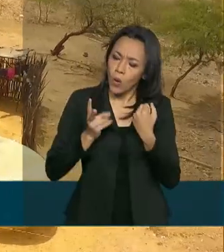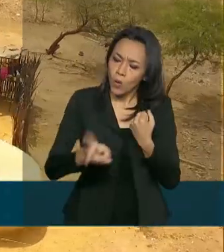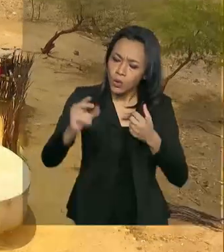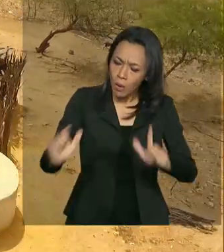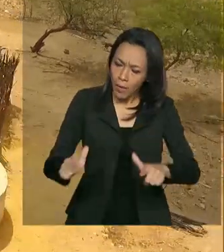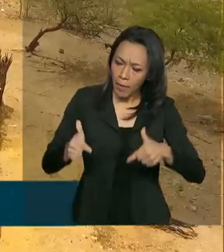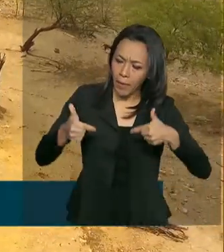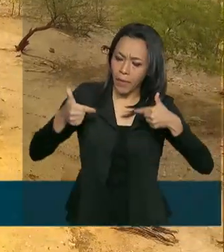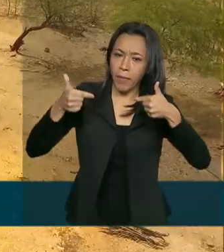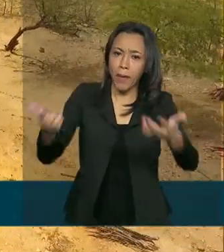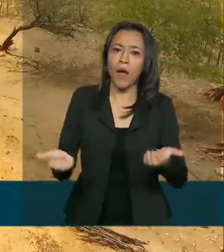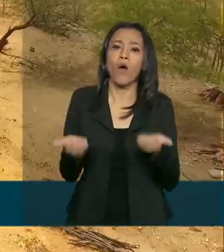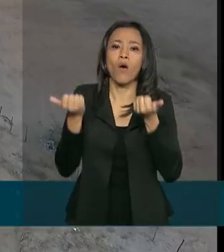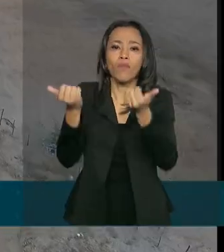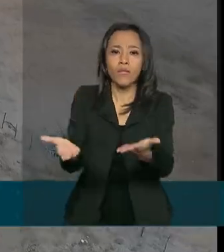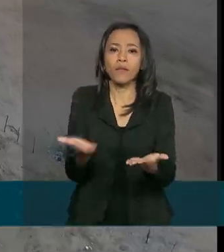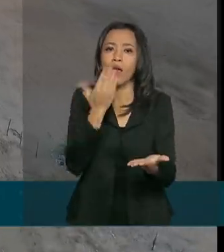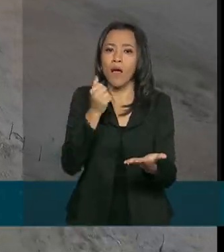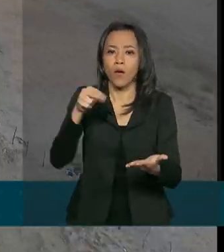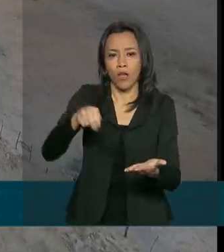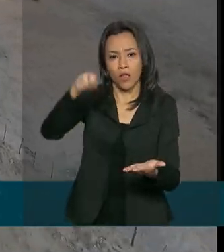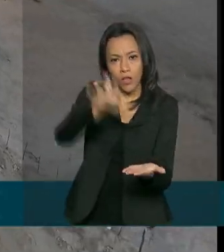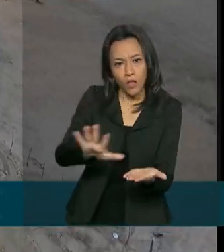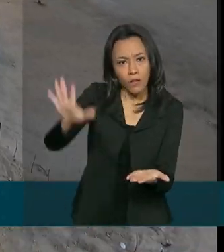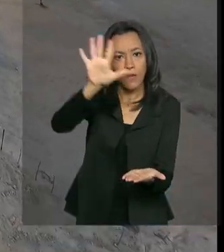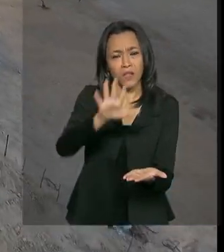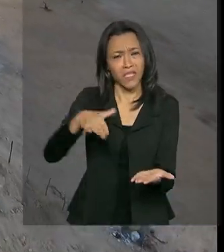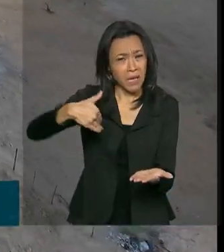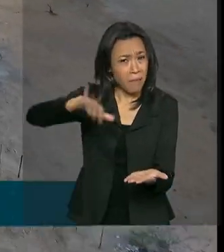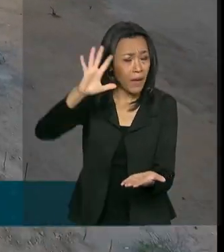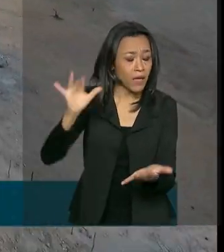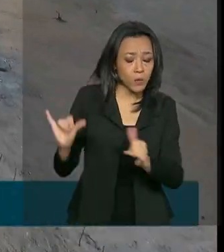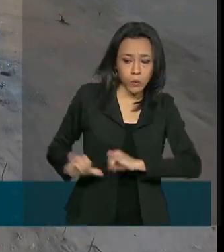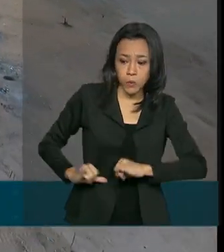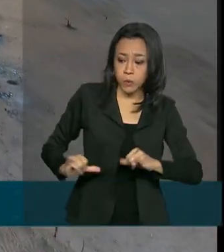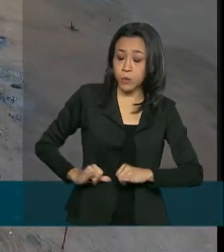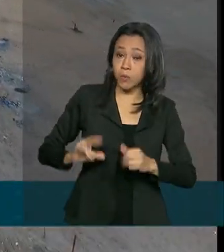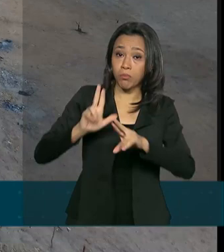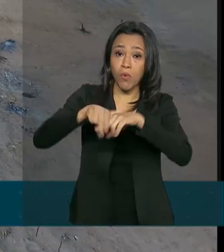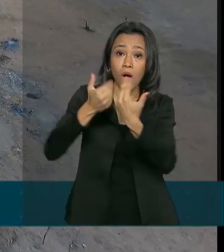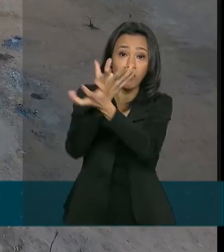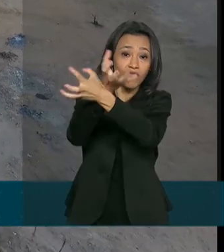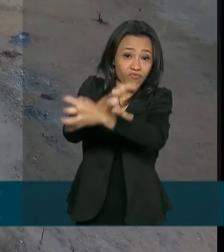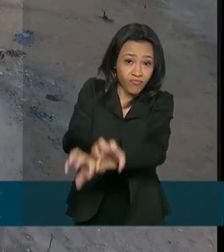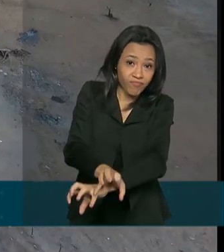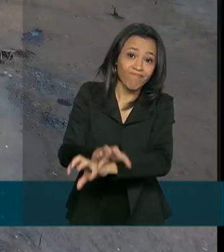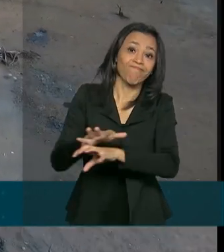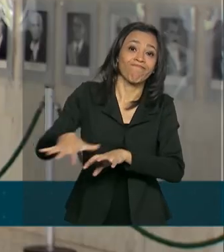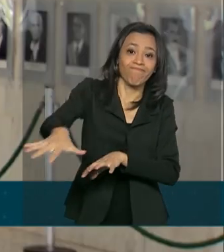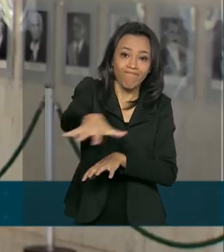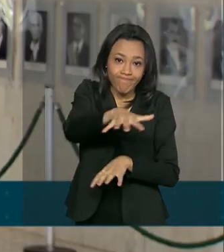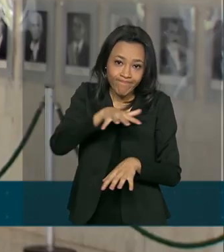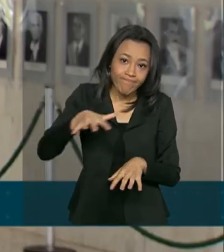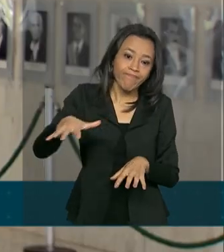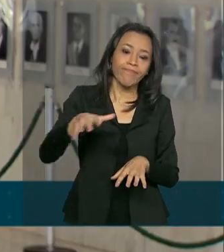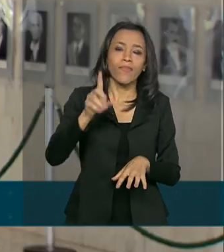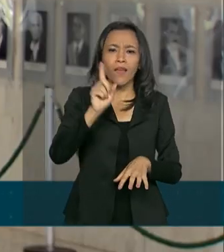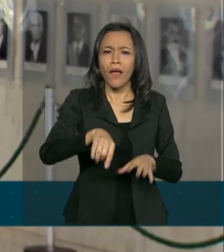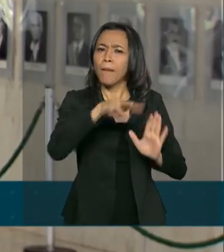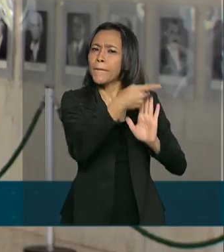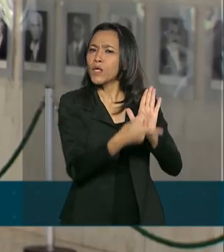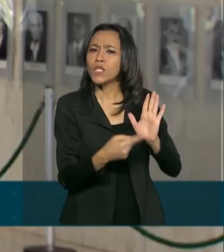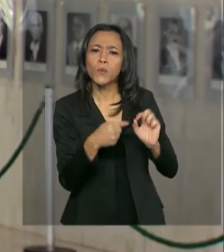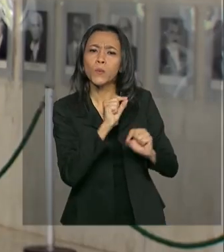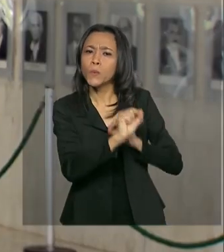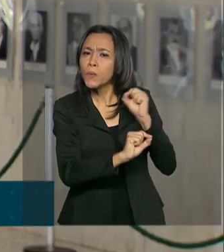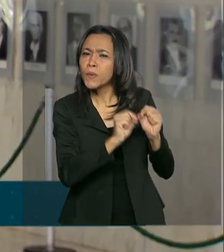a oferta de água na região nordeste, que é a mais afetada pela escassez de recursos hídricos. São projetos